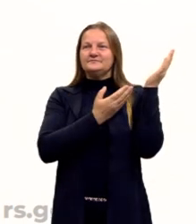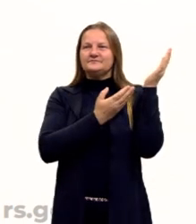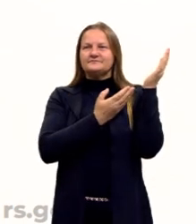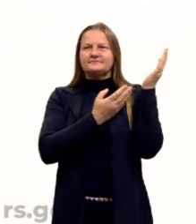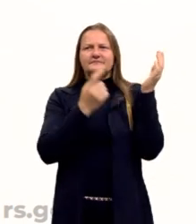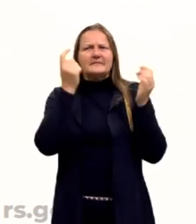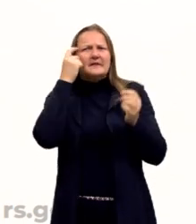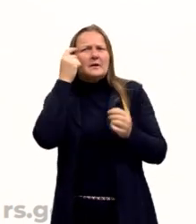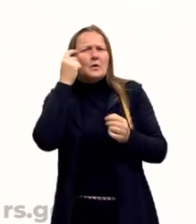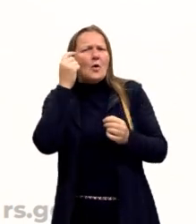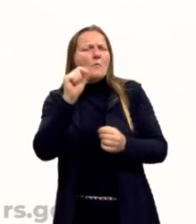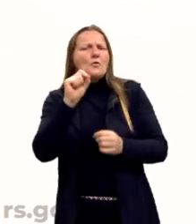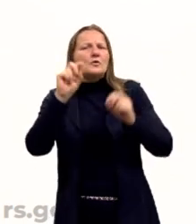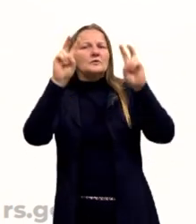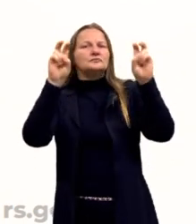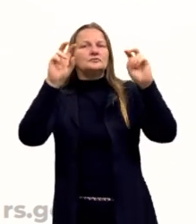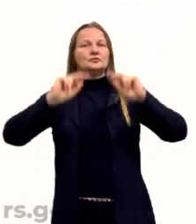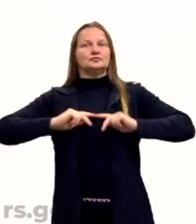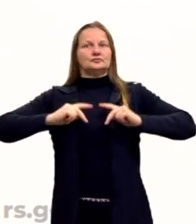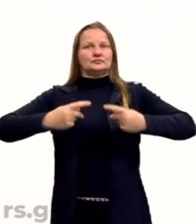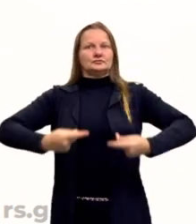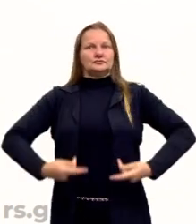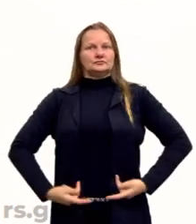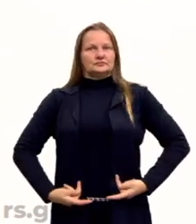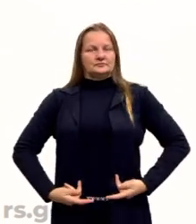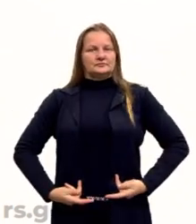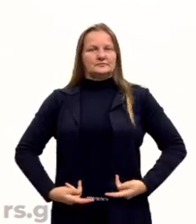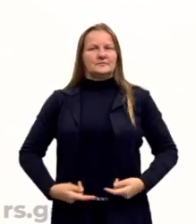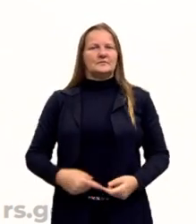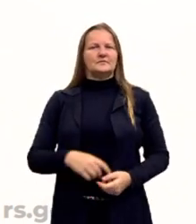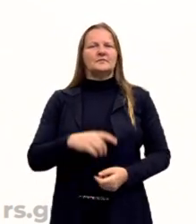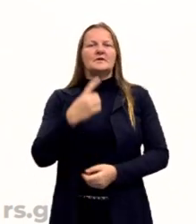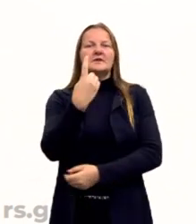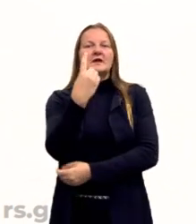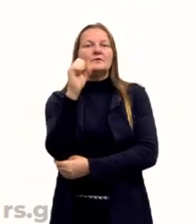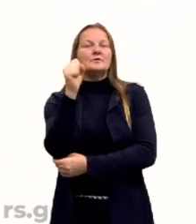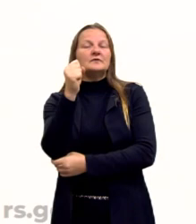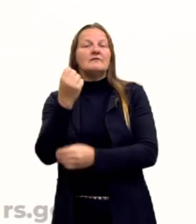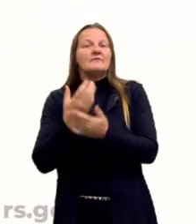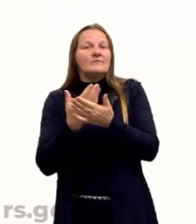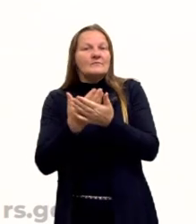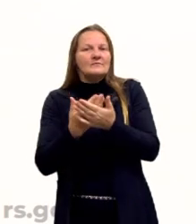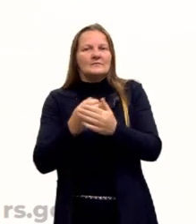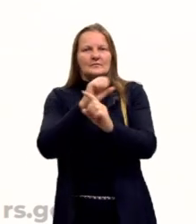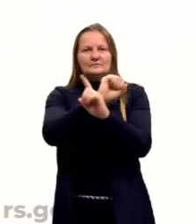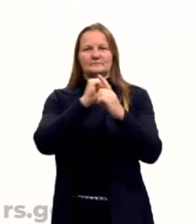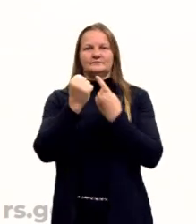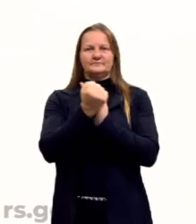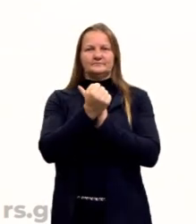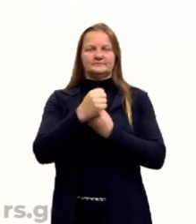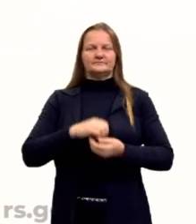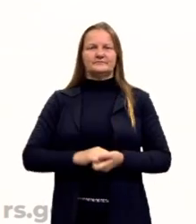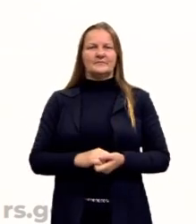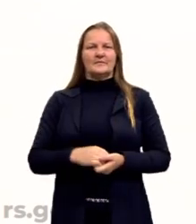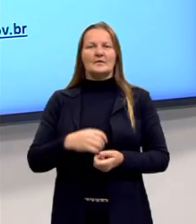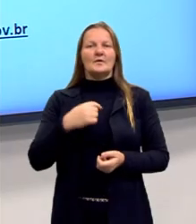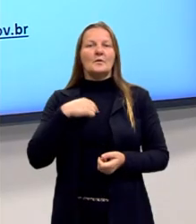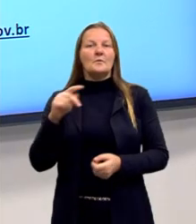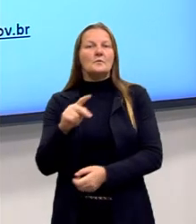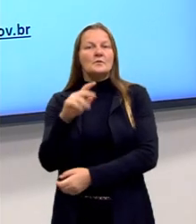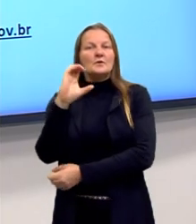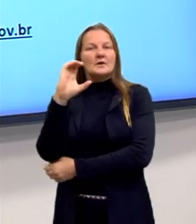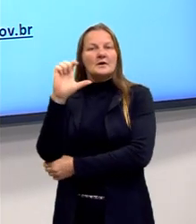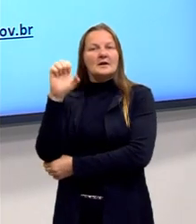reflexões sobre os direitos humanos, nossa 18ª aula de Sociologia, ok? Eu sou o professor